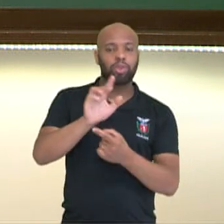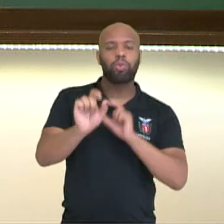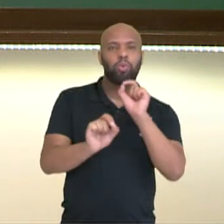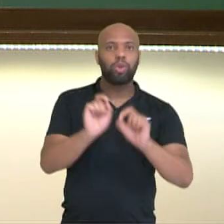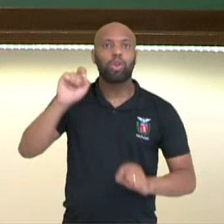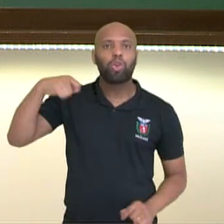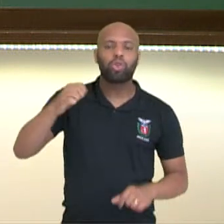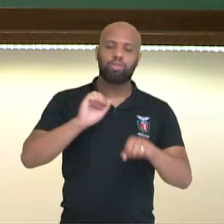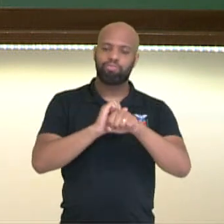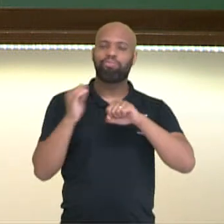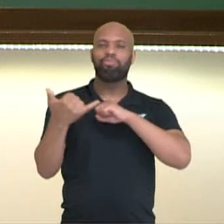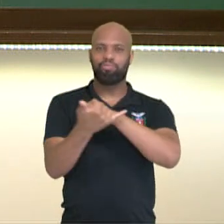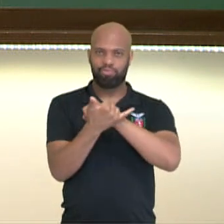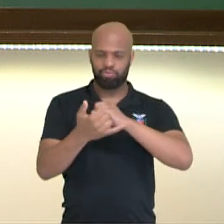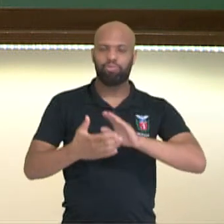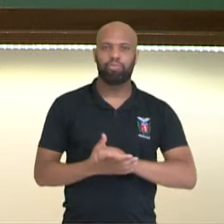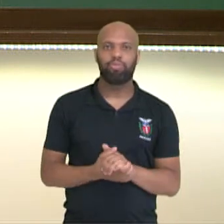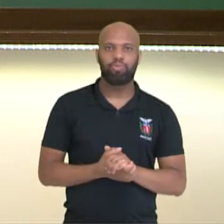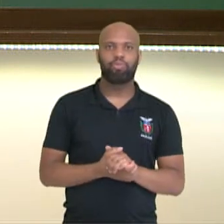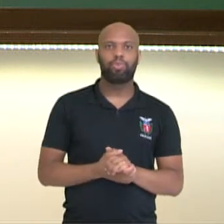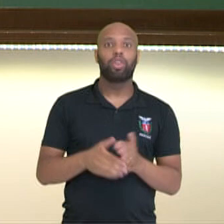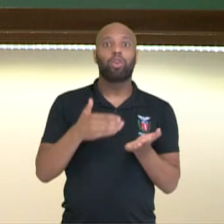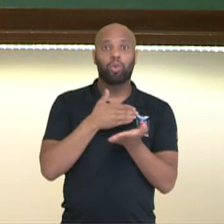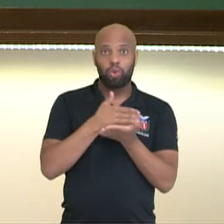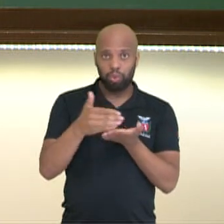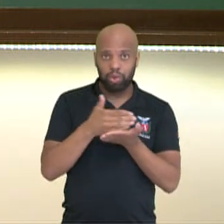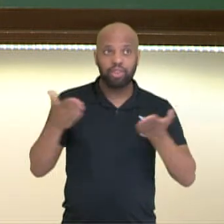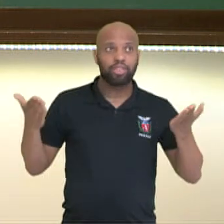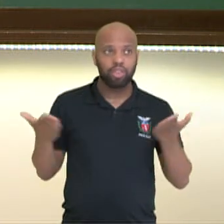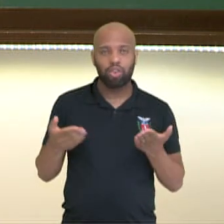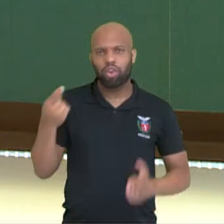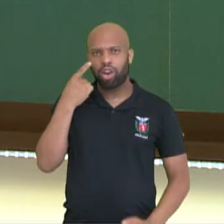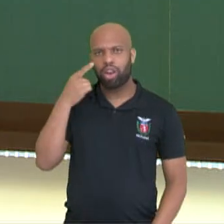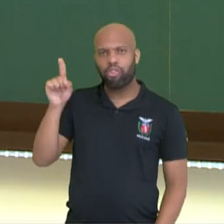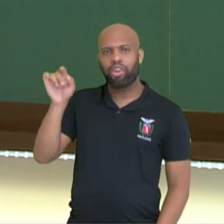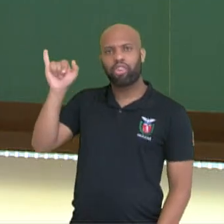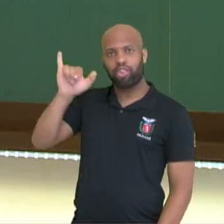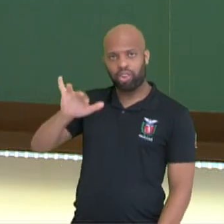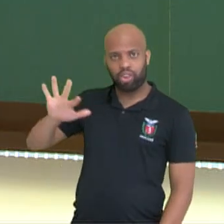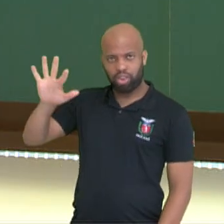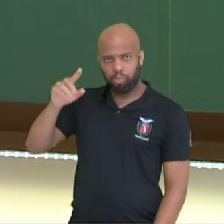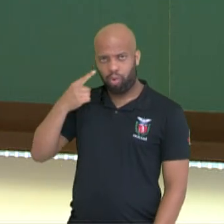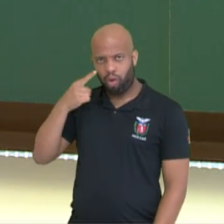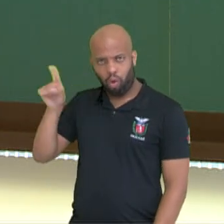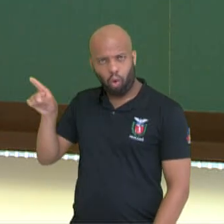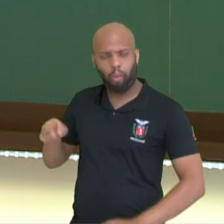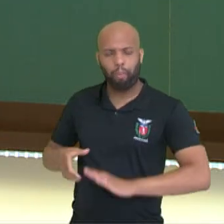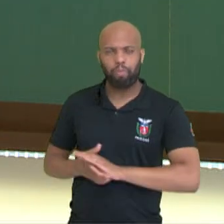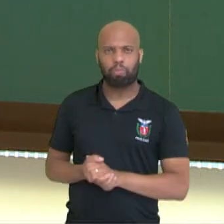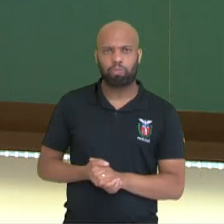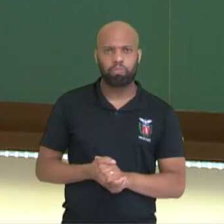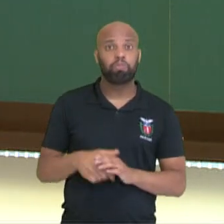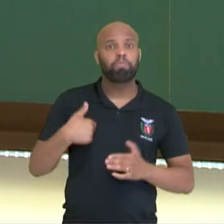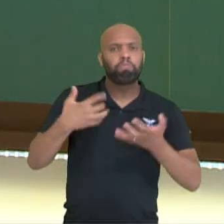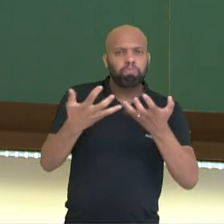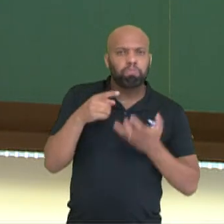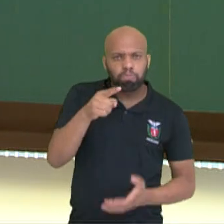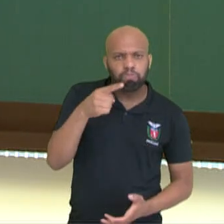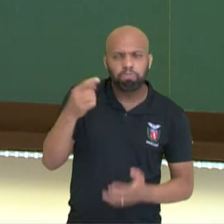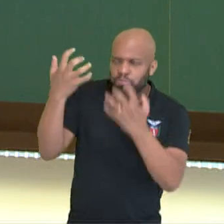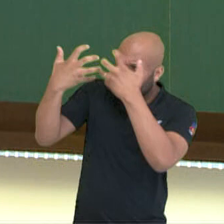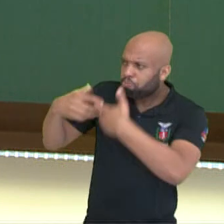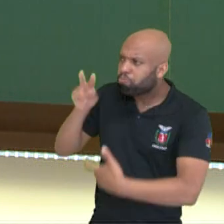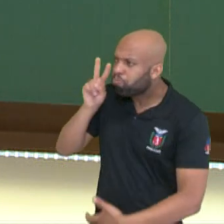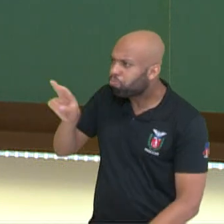respeito dos adjetivos. Para iniciar, nós vamos observar aqui esta imagem, eu quero que você pense um